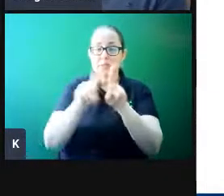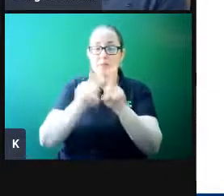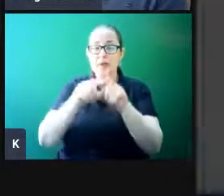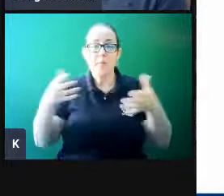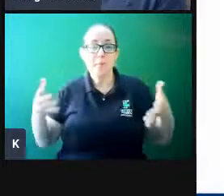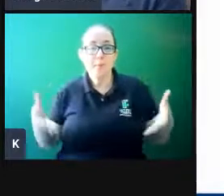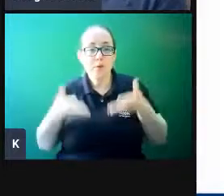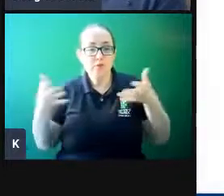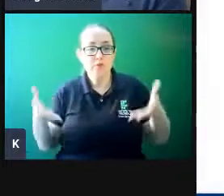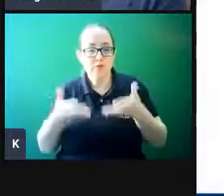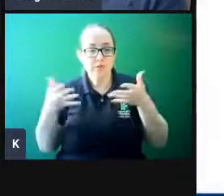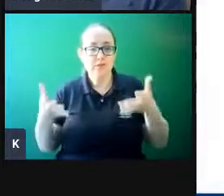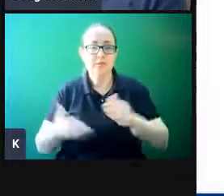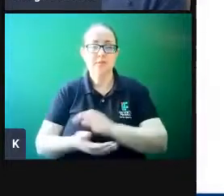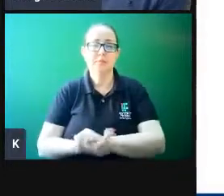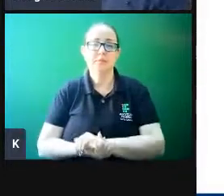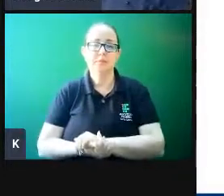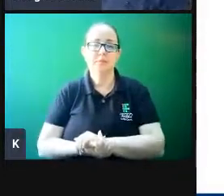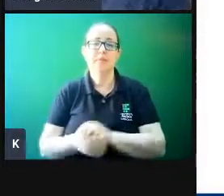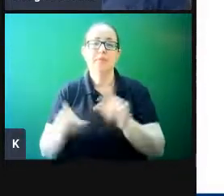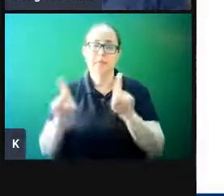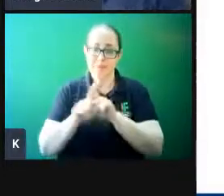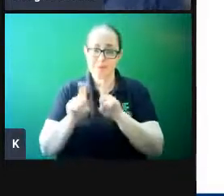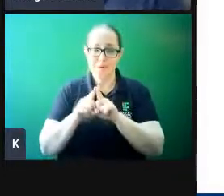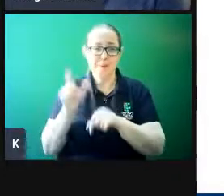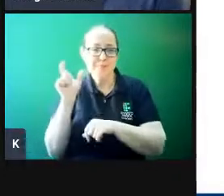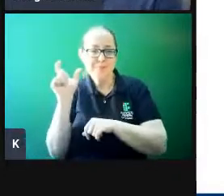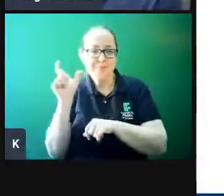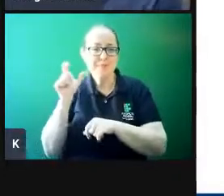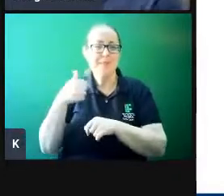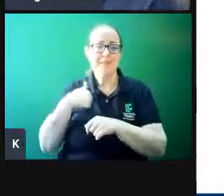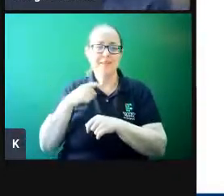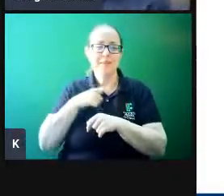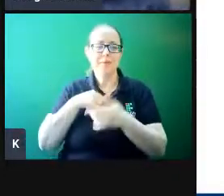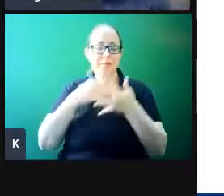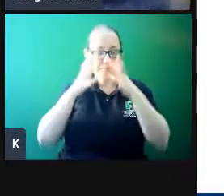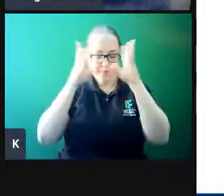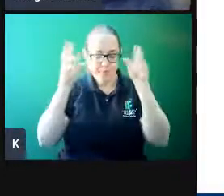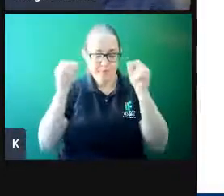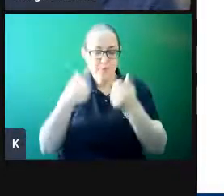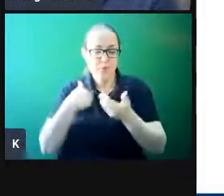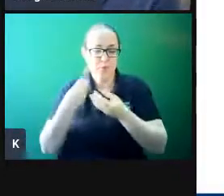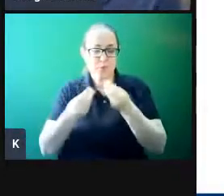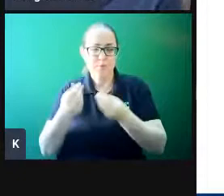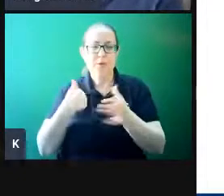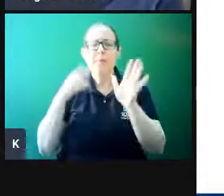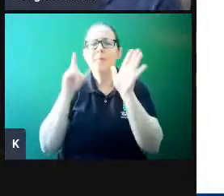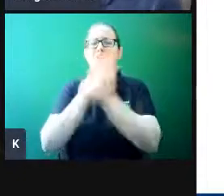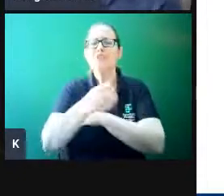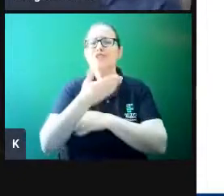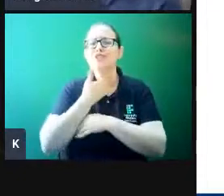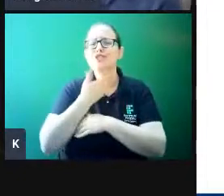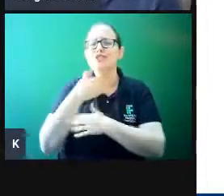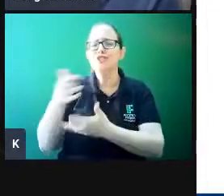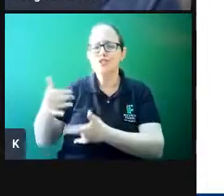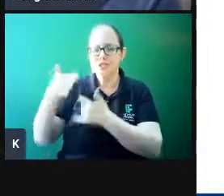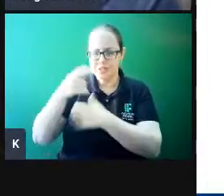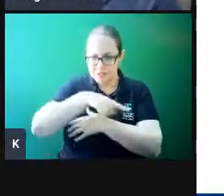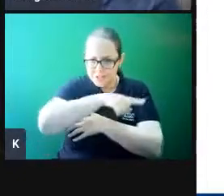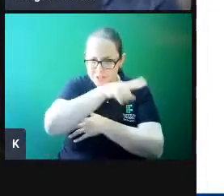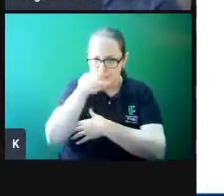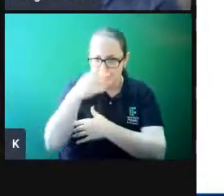Também em relação do mindfulness com o nosso. Queria perguntar para vocês aí no chat se vocês chegam a praticar